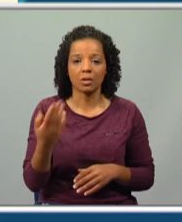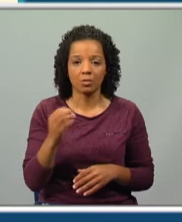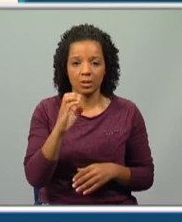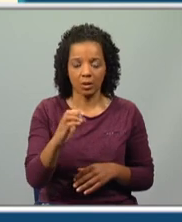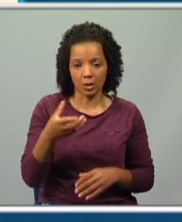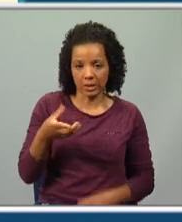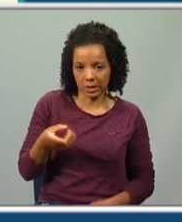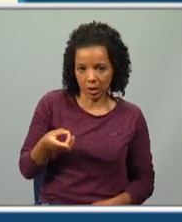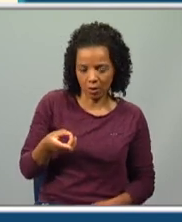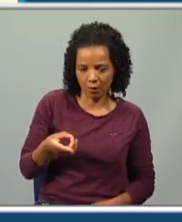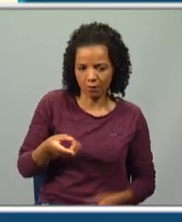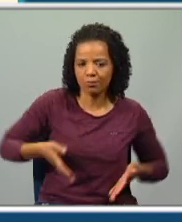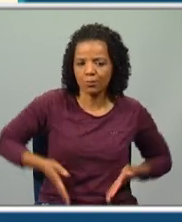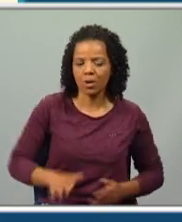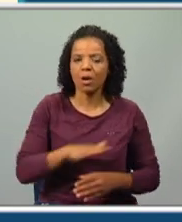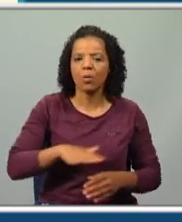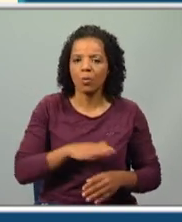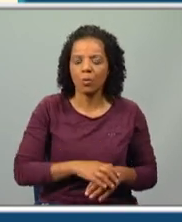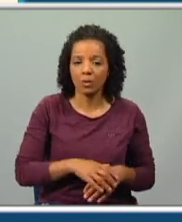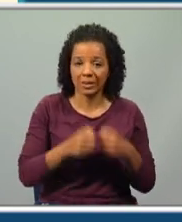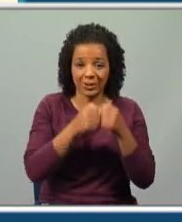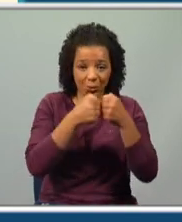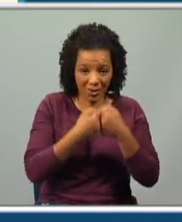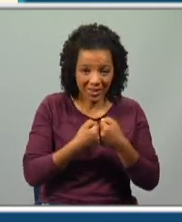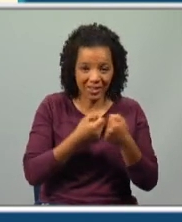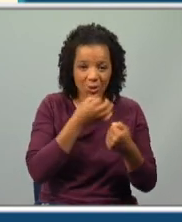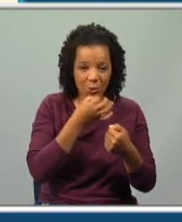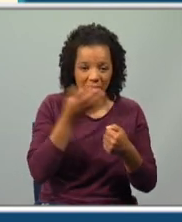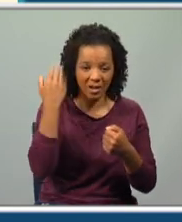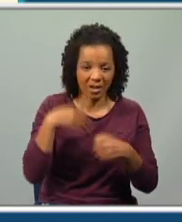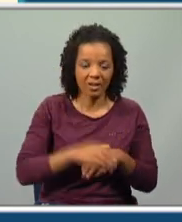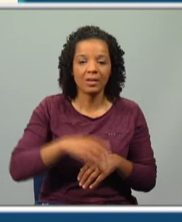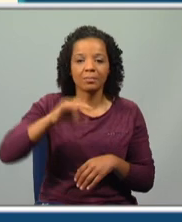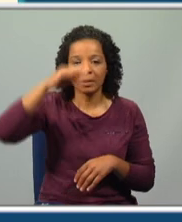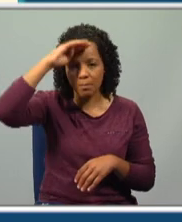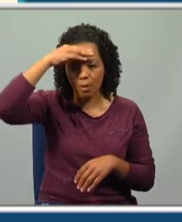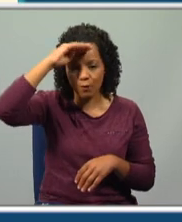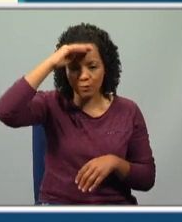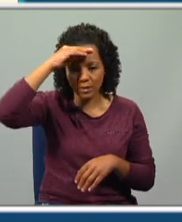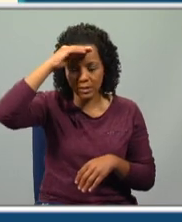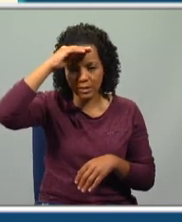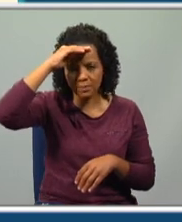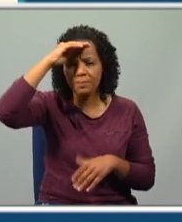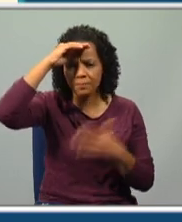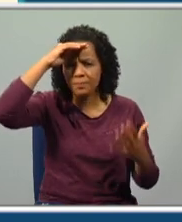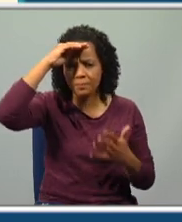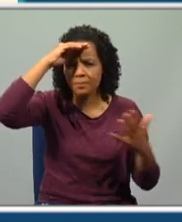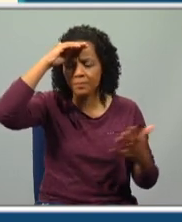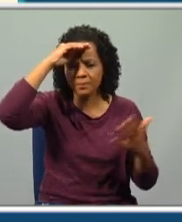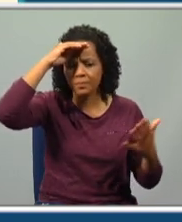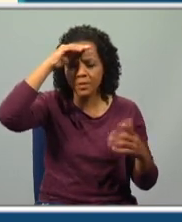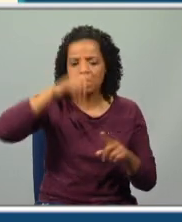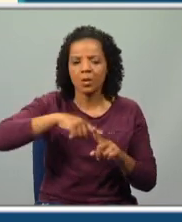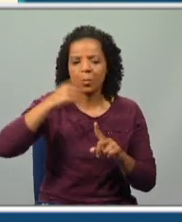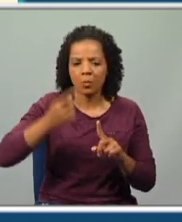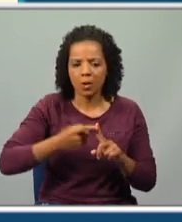Onde é que nasceu? Um bocadinho às escondidas, como eu te contava há pouco, na Póvoa do Varzim, e agora sabemos o